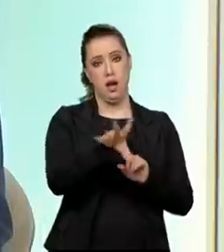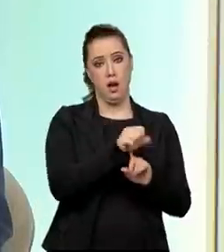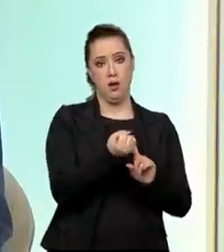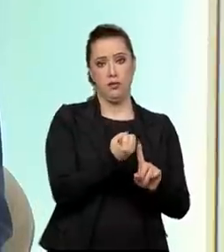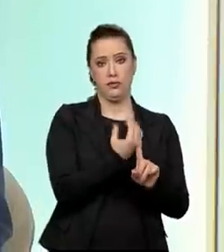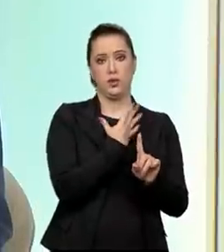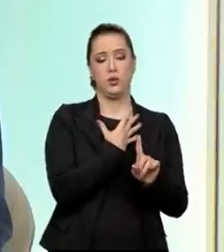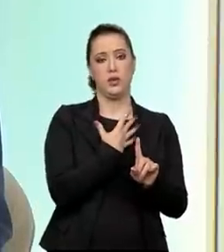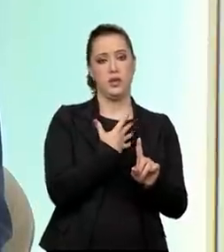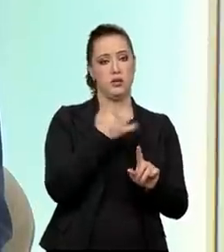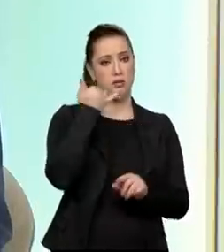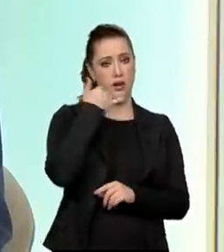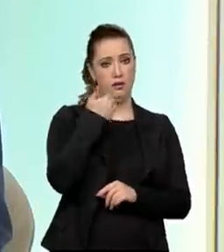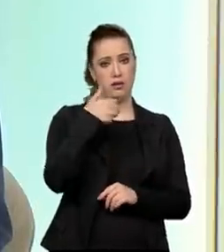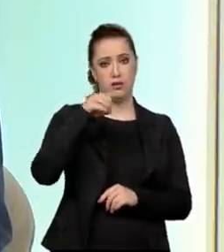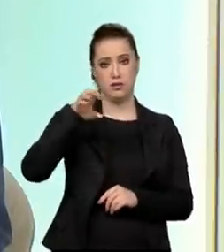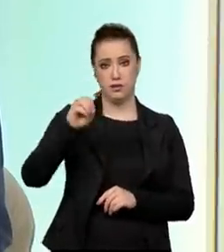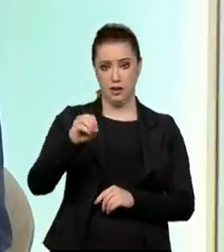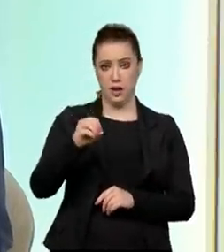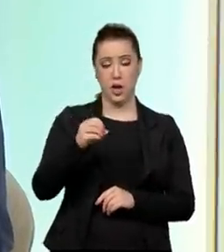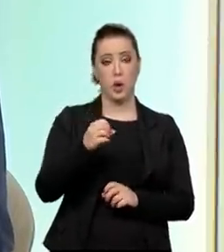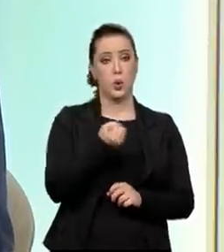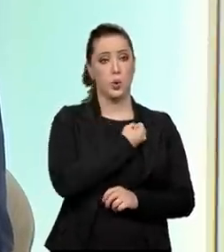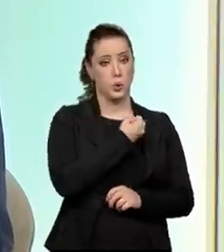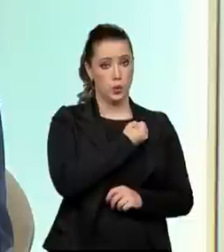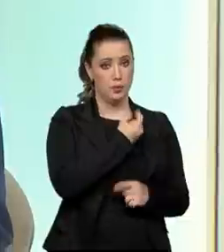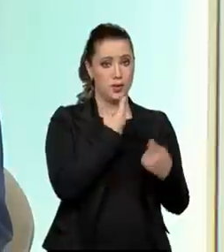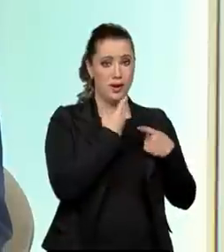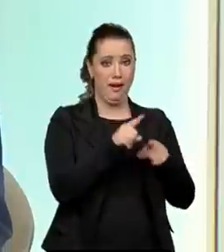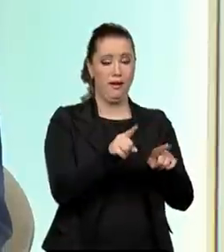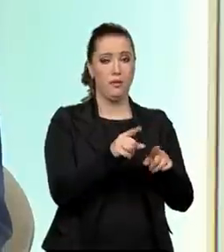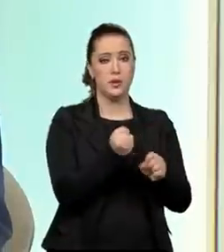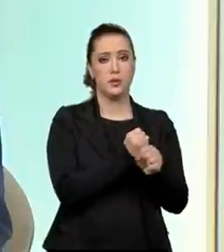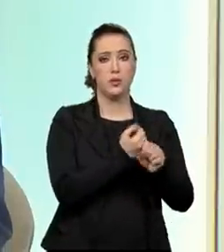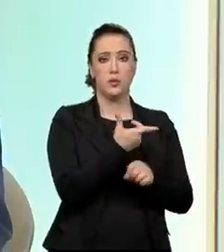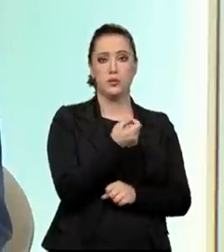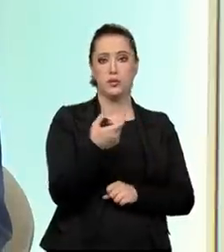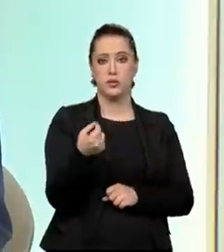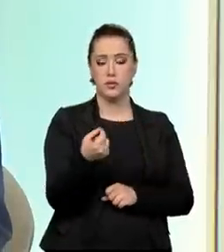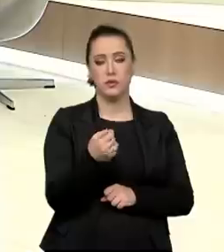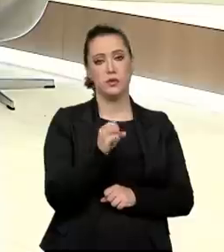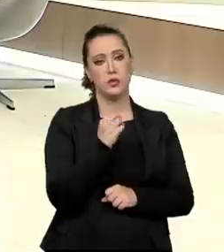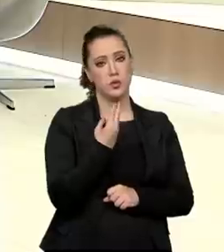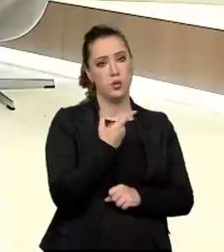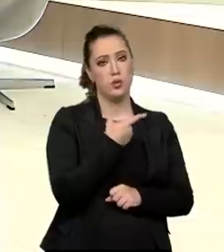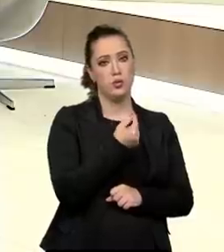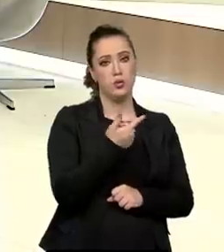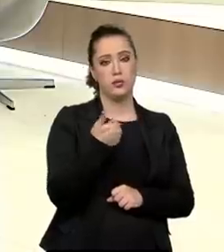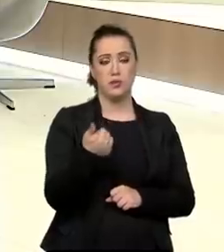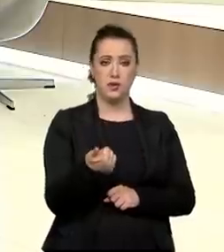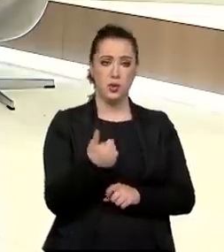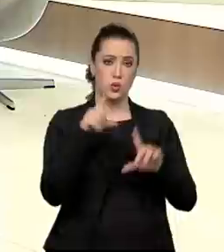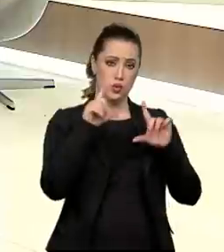de denúncias de exploração do trabalho infantil em 2020 e em 2021 diminuiu.